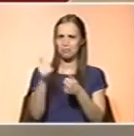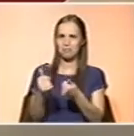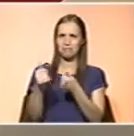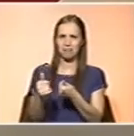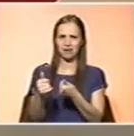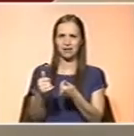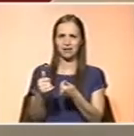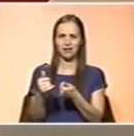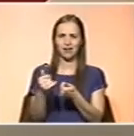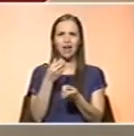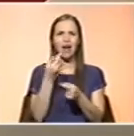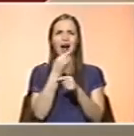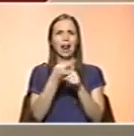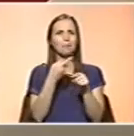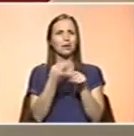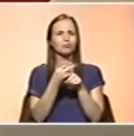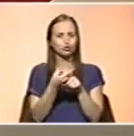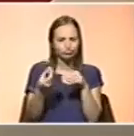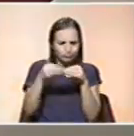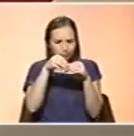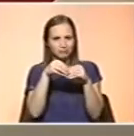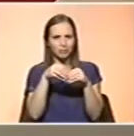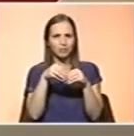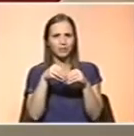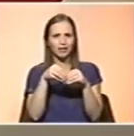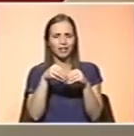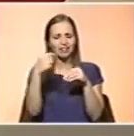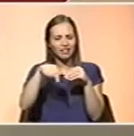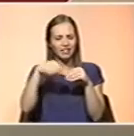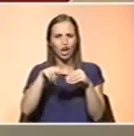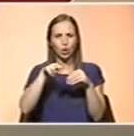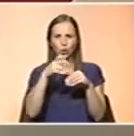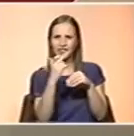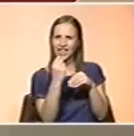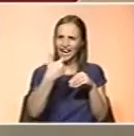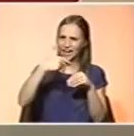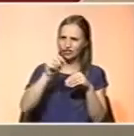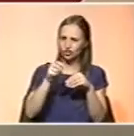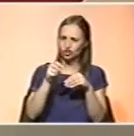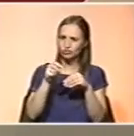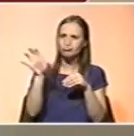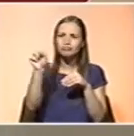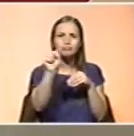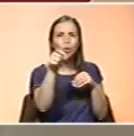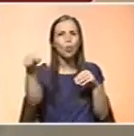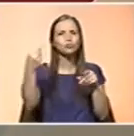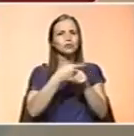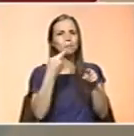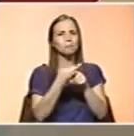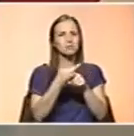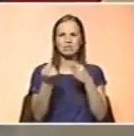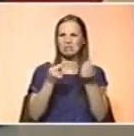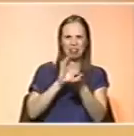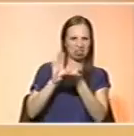biofortificados, onde estão incluídos nutrientes, que elas vão buscar noutros alimentos que muitas vezes rejeitam ou não